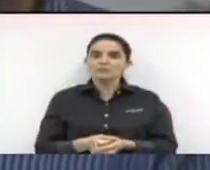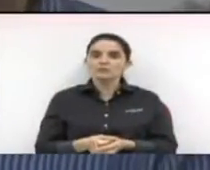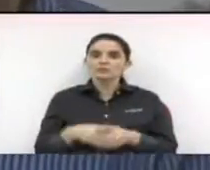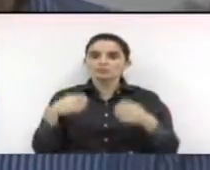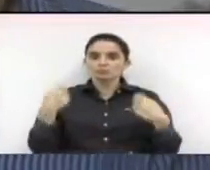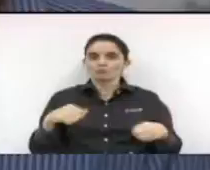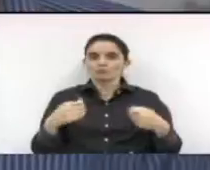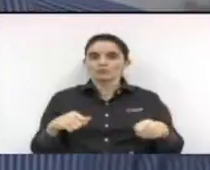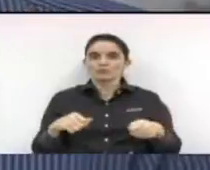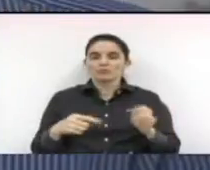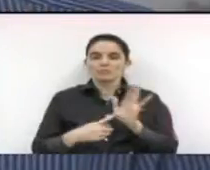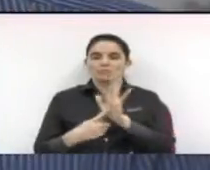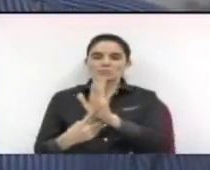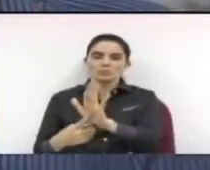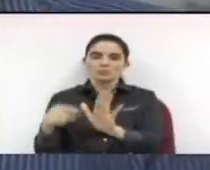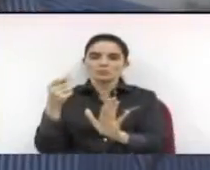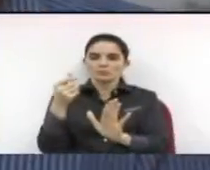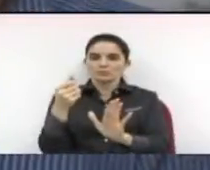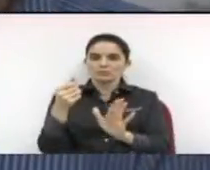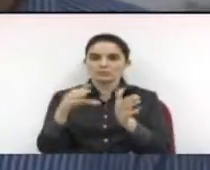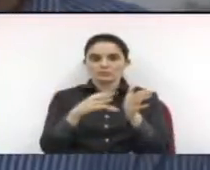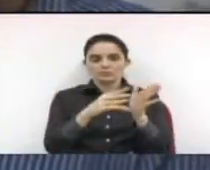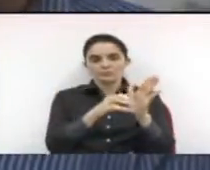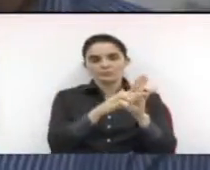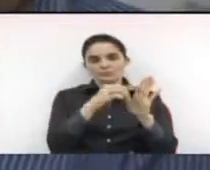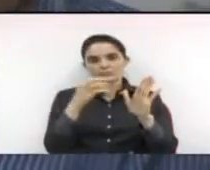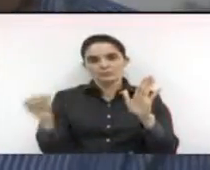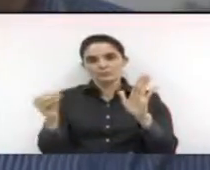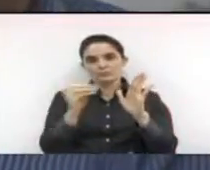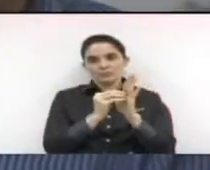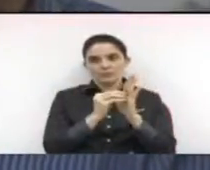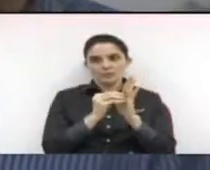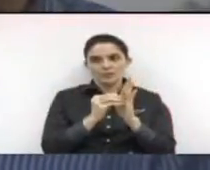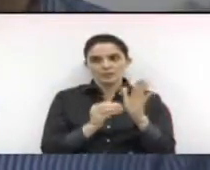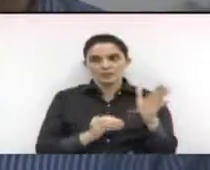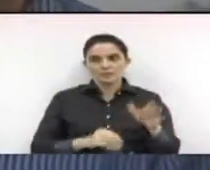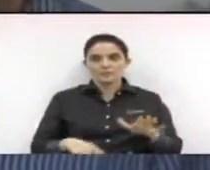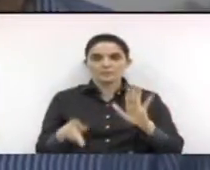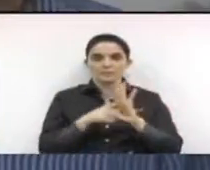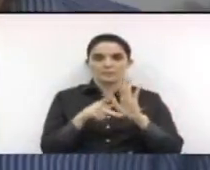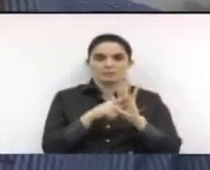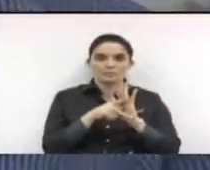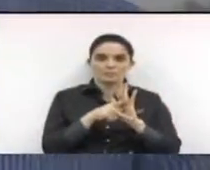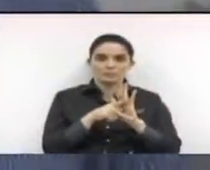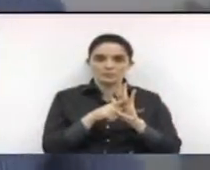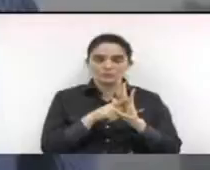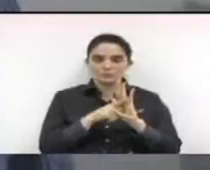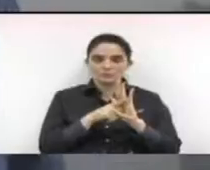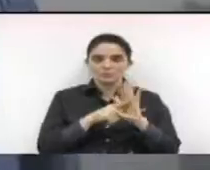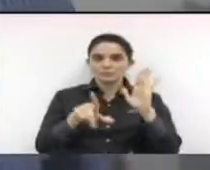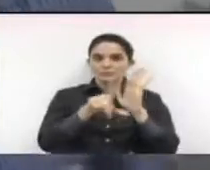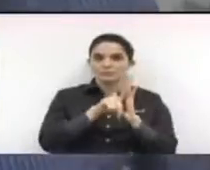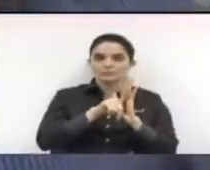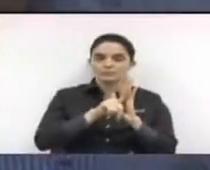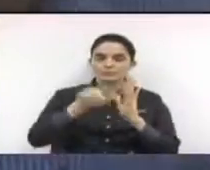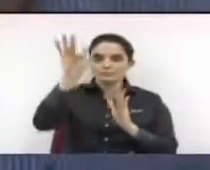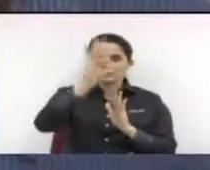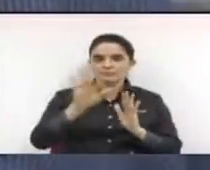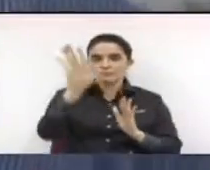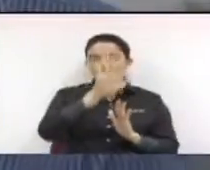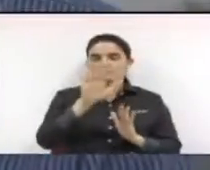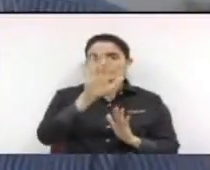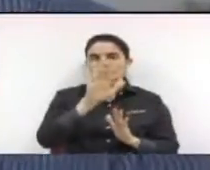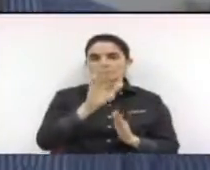anual à Câmara Municipal. Pela emenda constitucional 58 de 2009, que inseriu o artigo